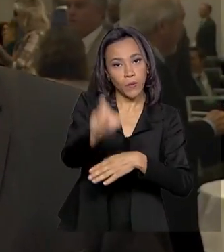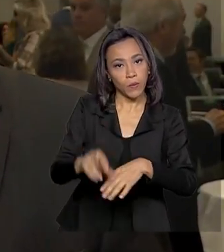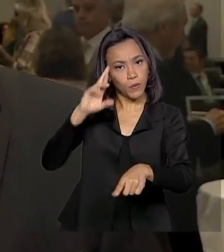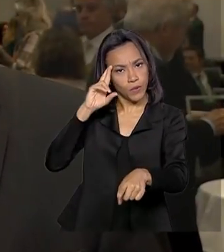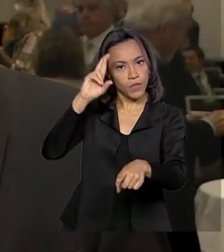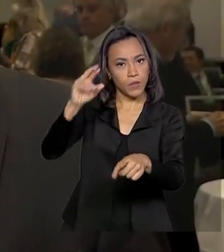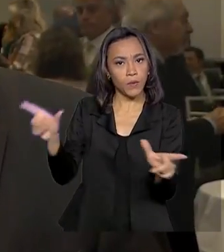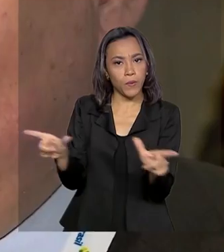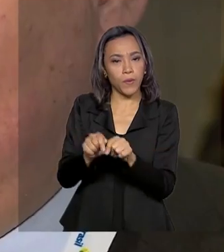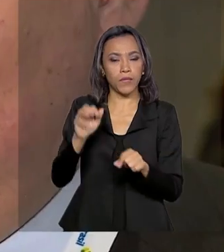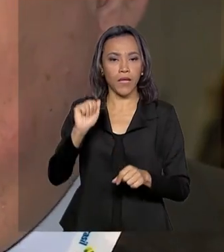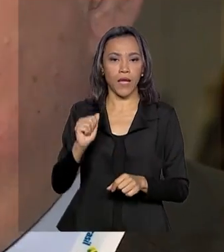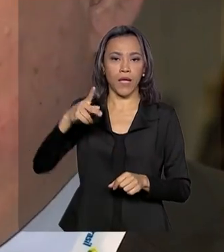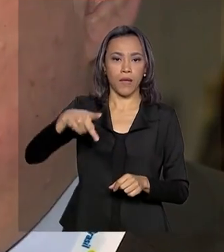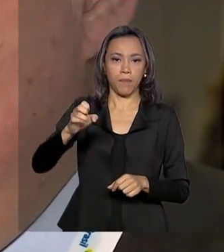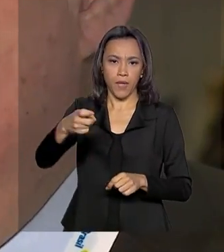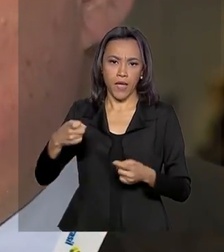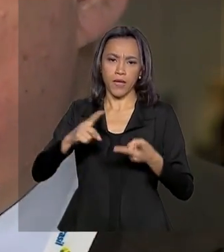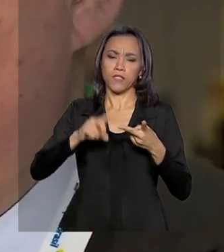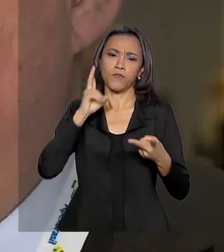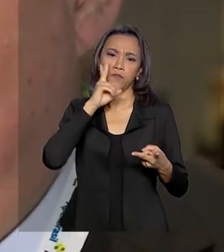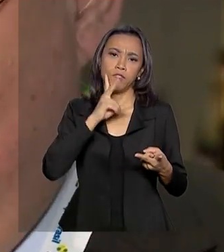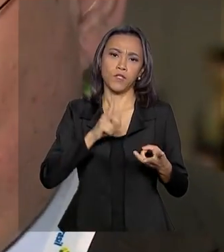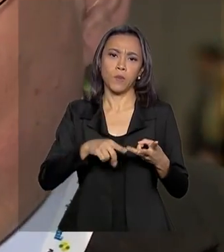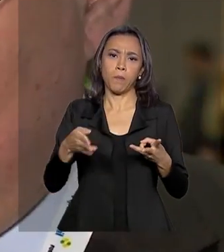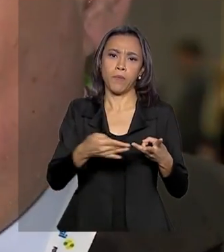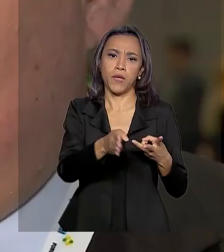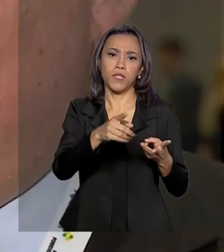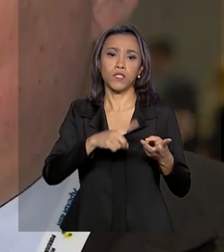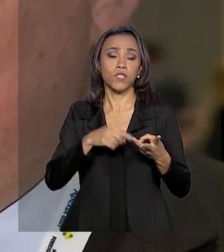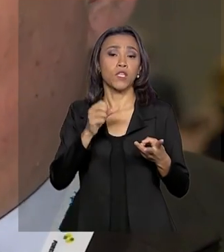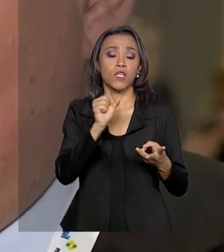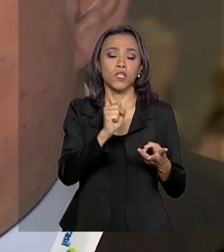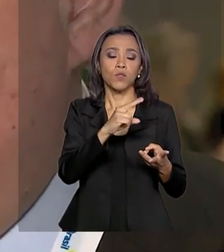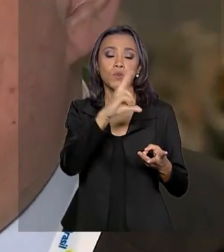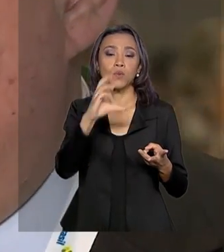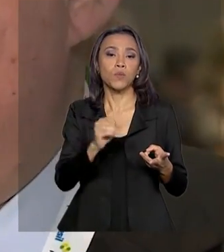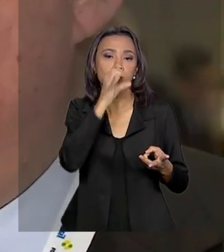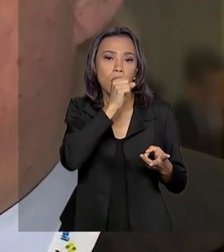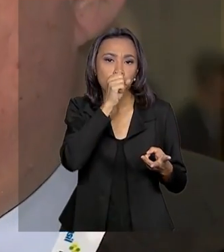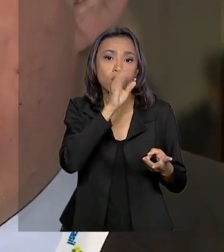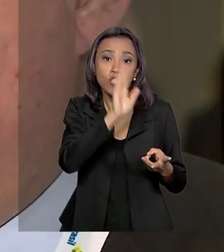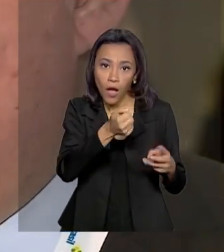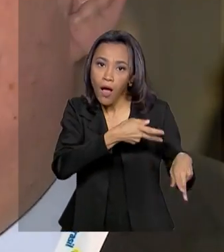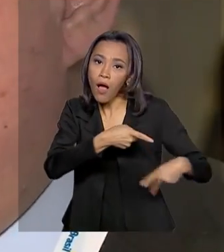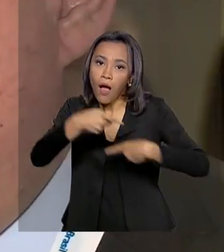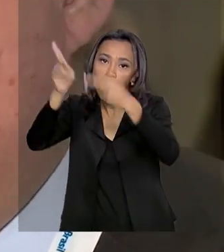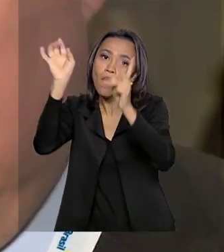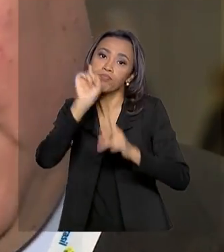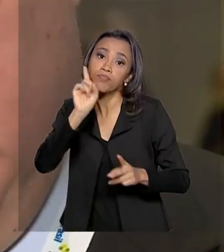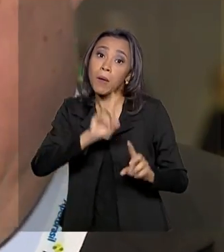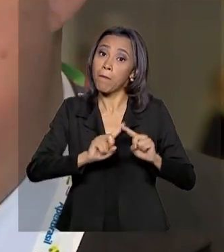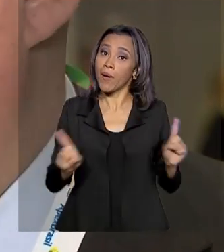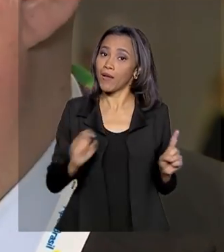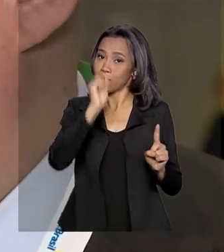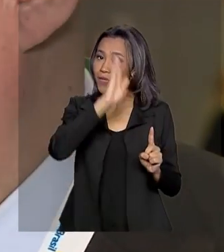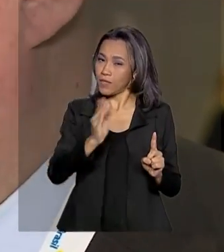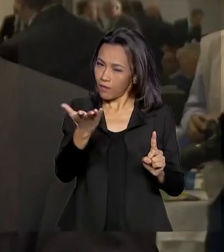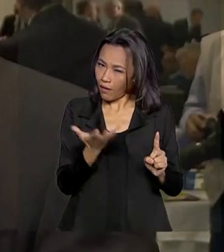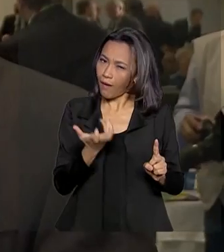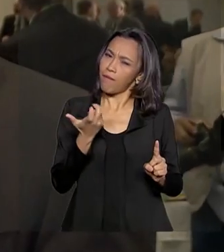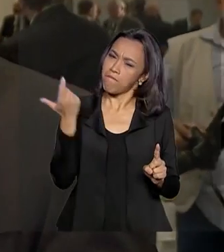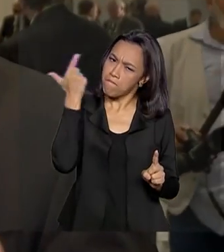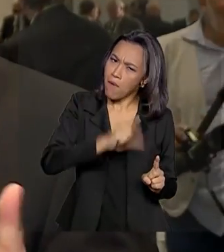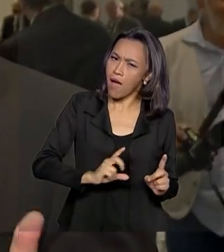produtos brasileiros, como vinho, peixe e suco de laranja, já estão na mesa dos americanos. Mas o Brasil quer vender ainda mais.